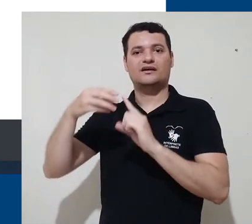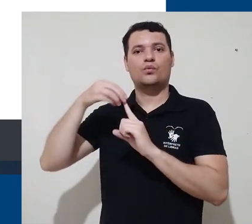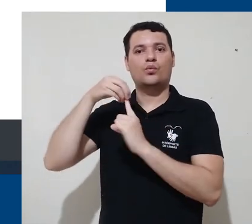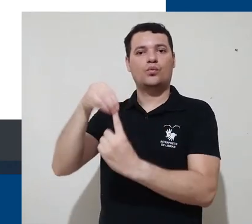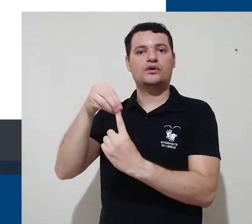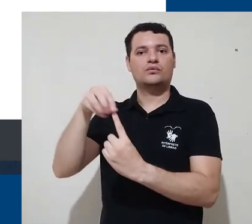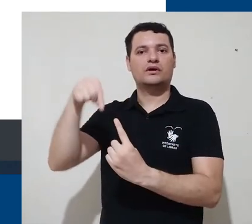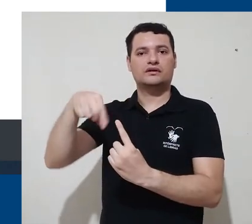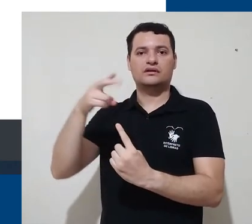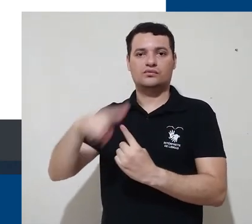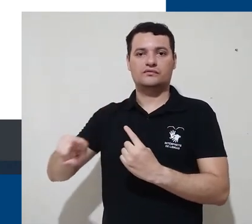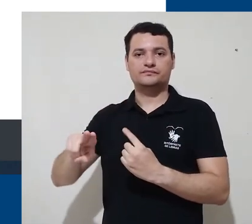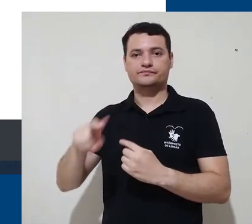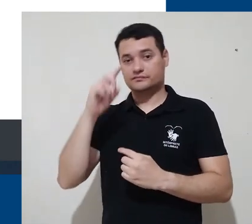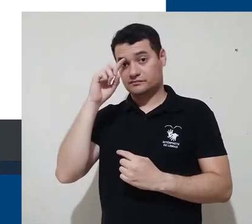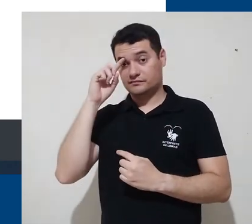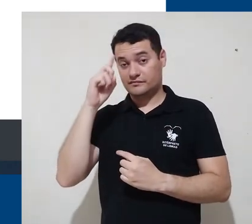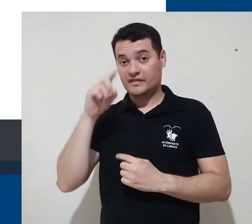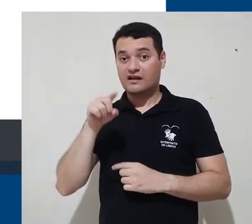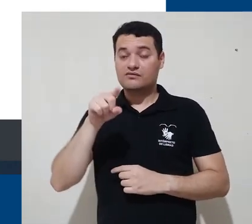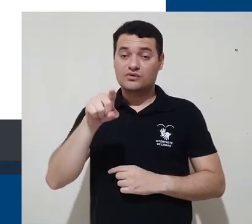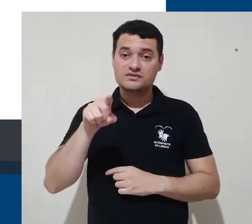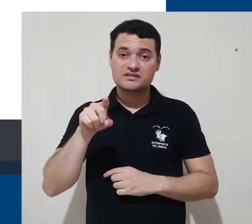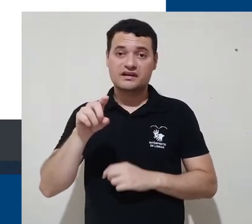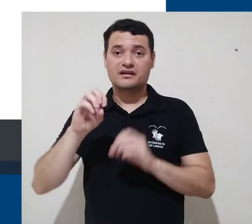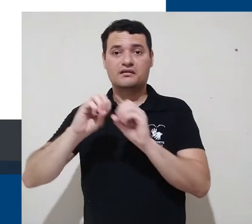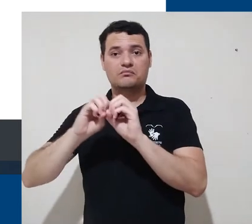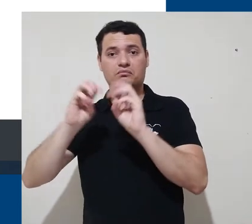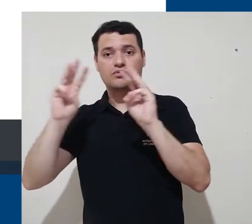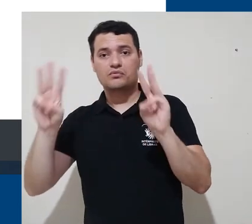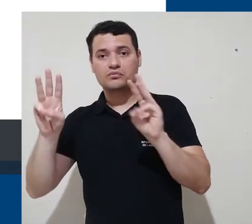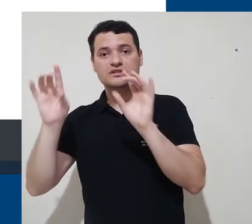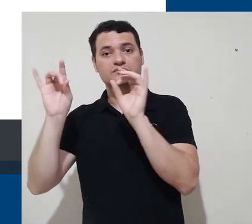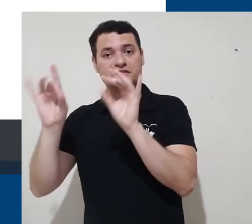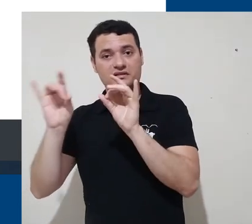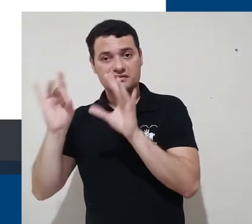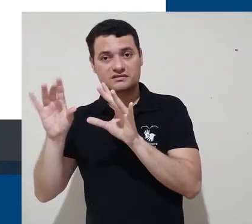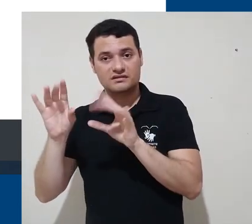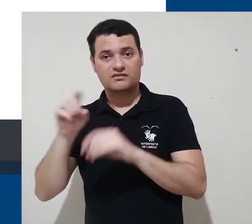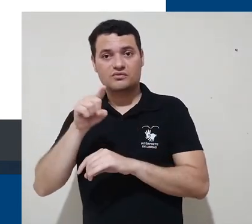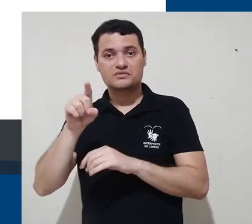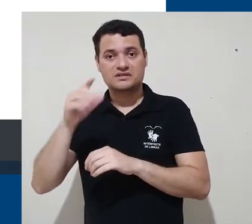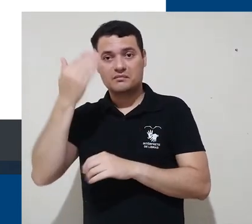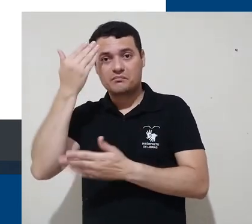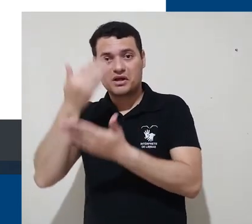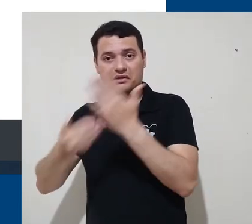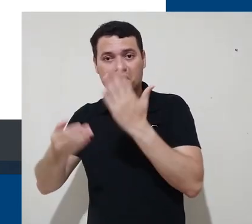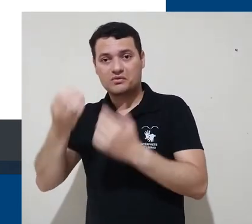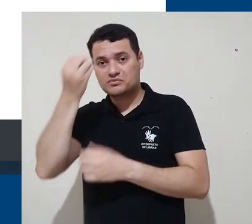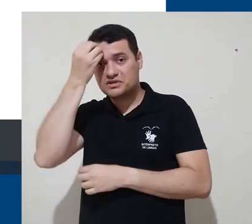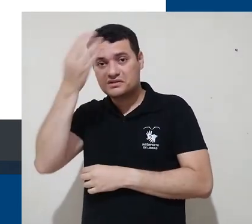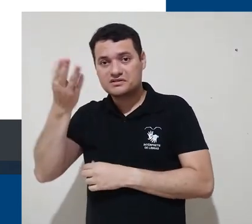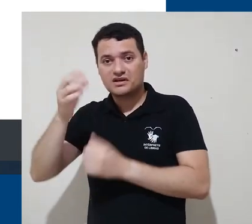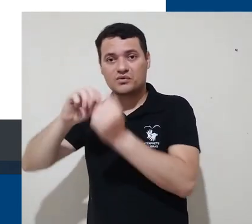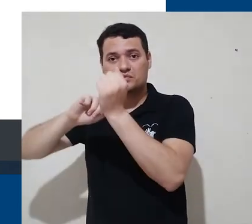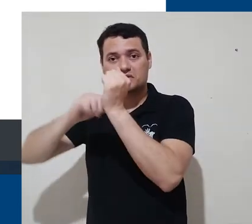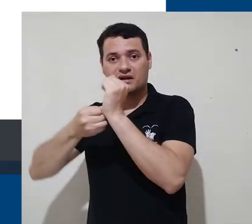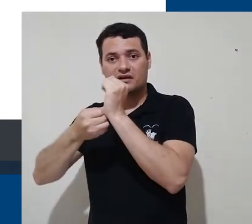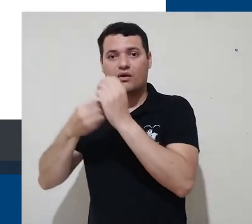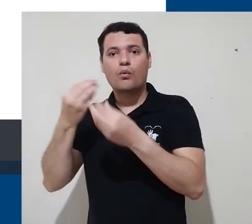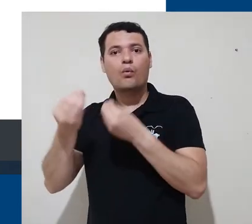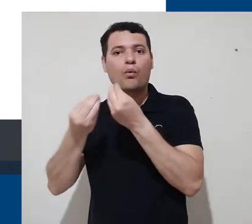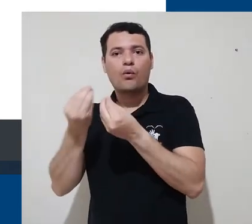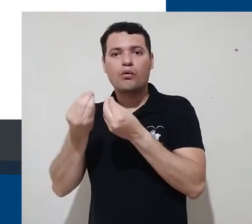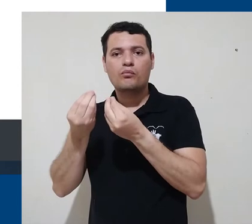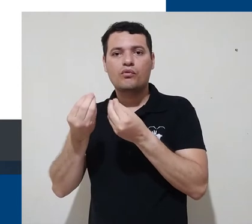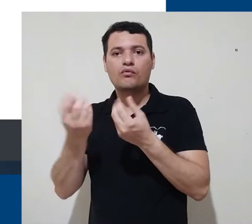Se você é usuário do curso de especialização e esqueceu a sua senha, você pode usar o processo